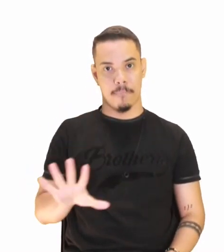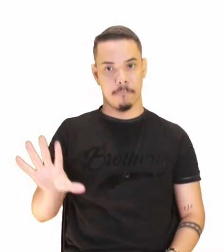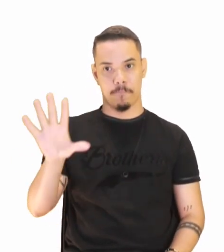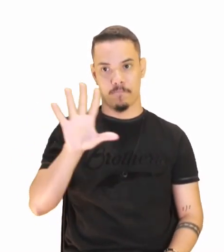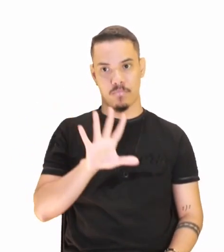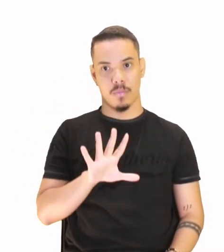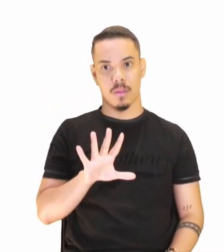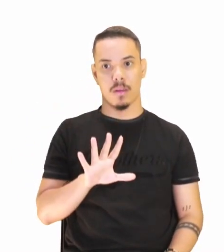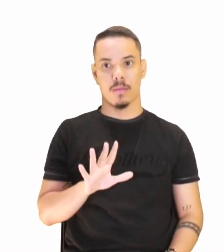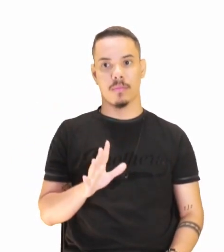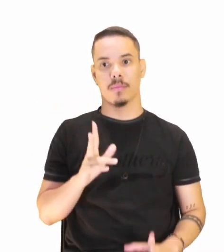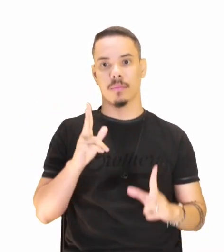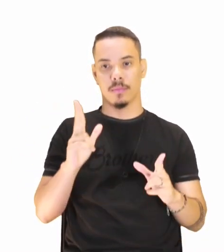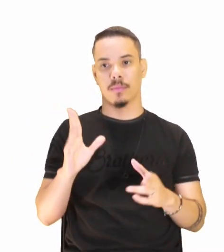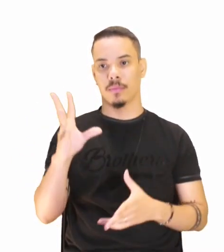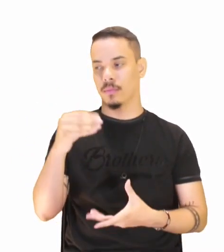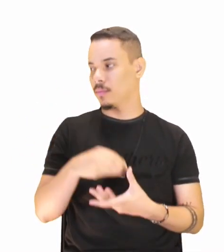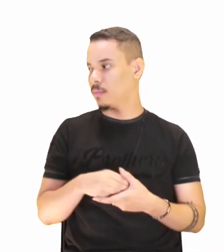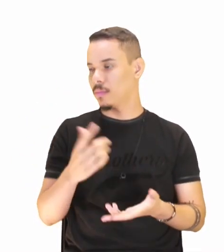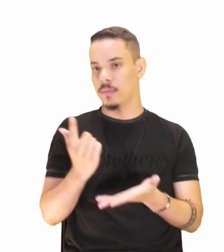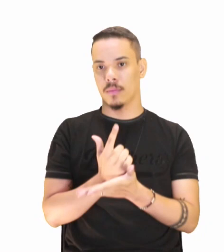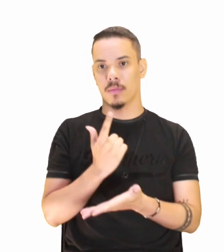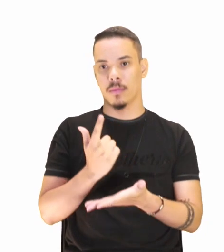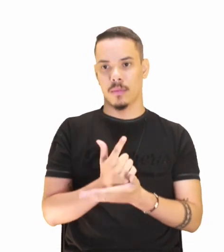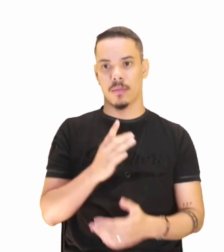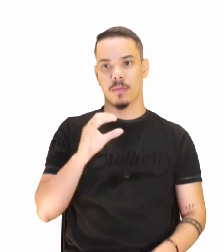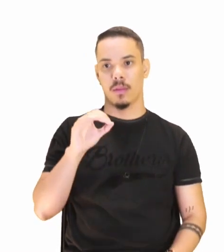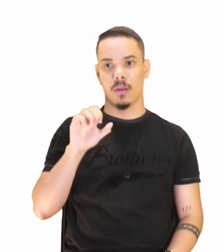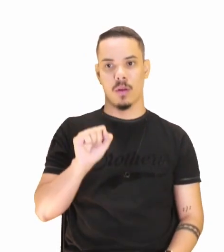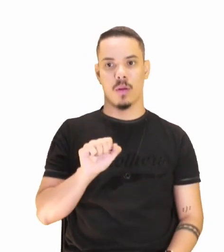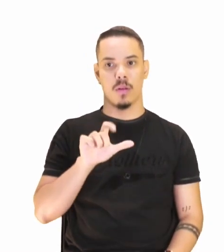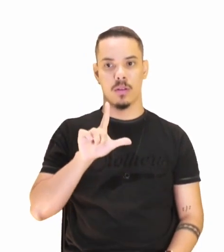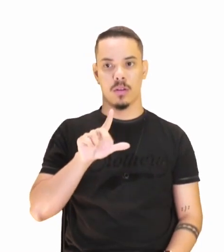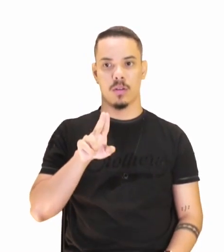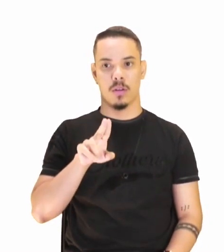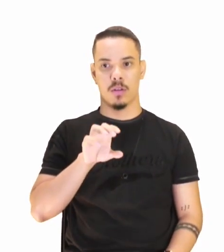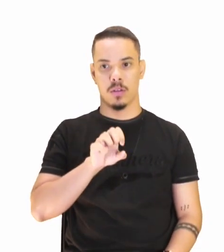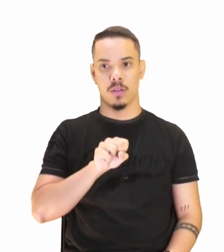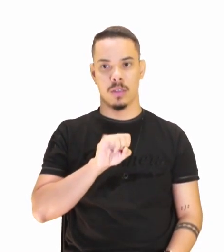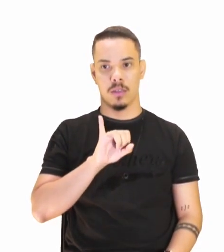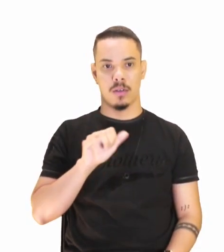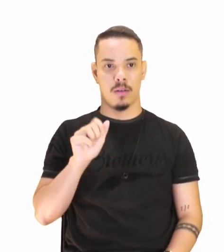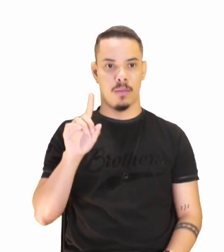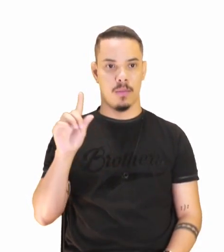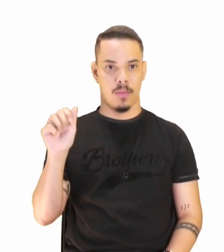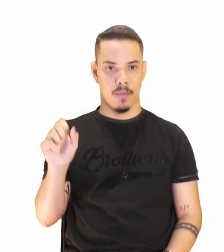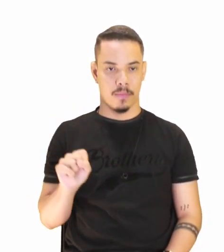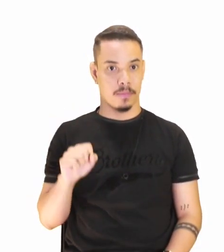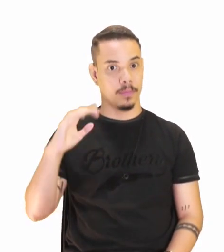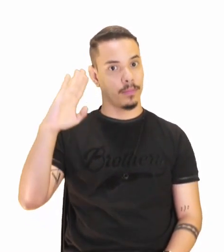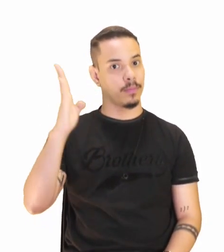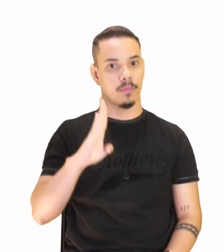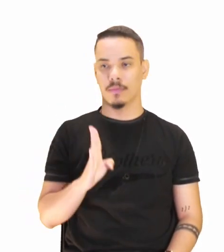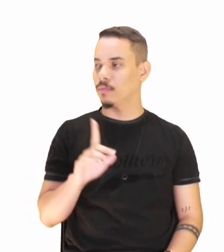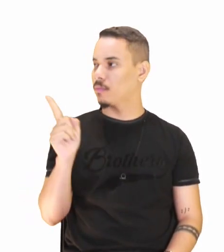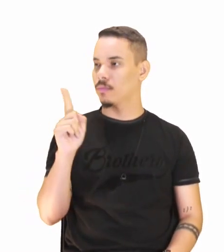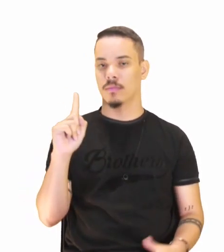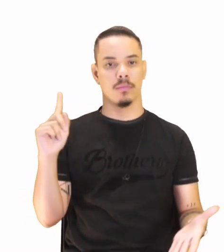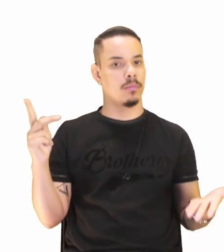como em Os Lusíadas de Camões, No Brasil isso não